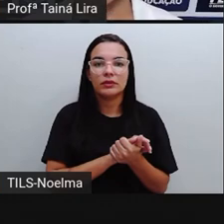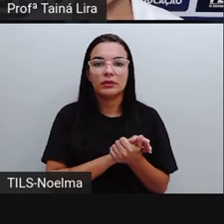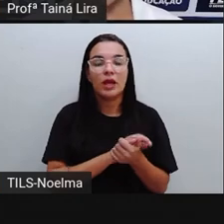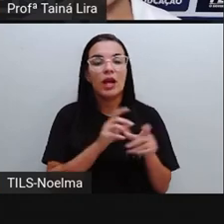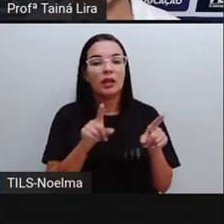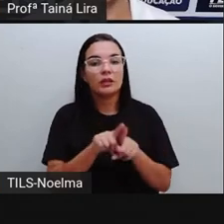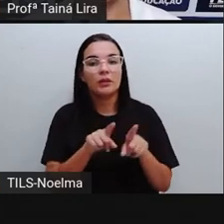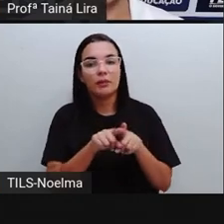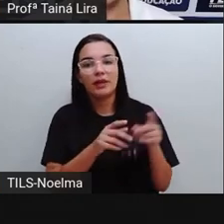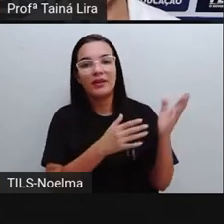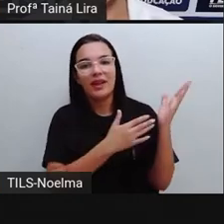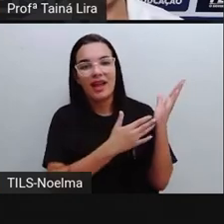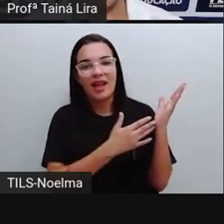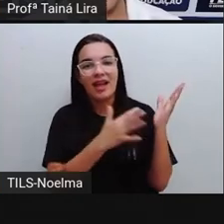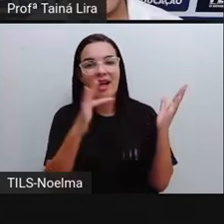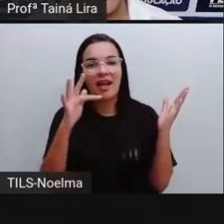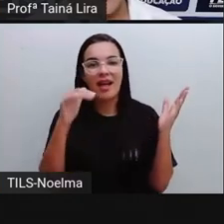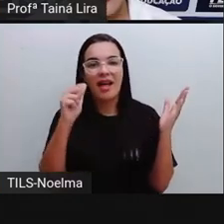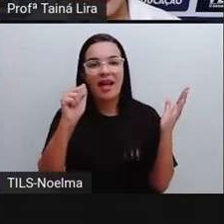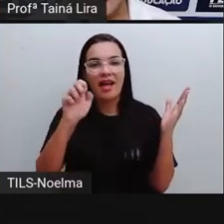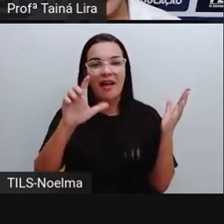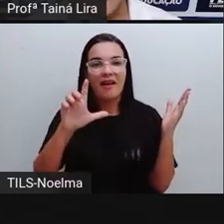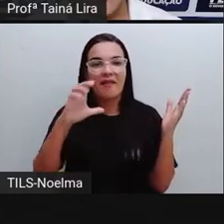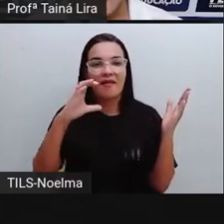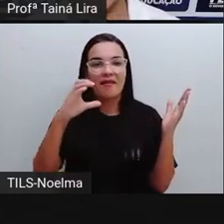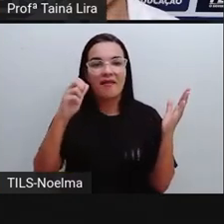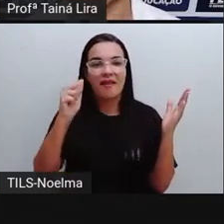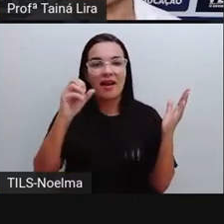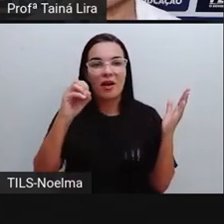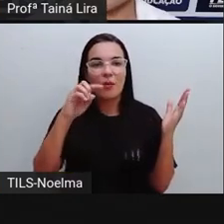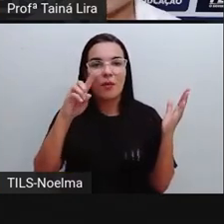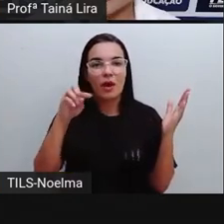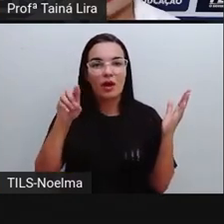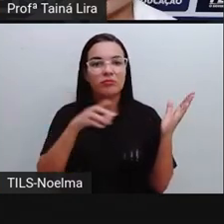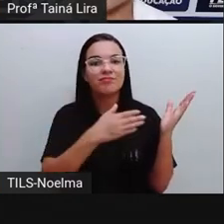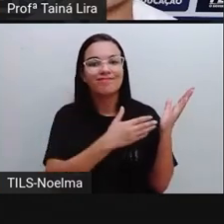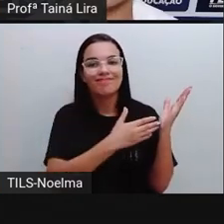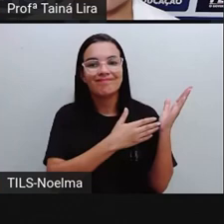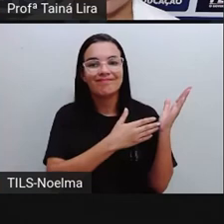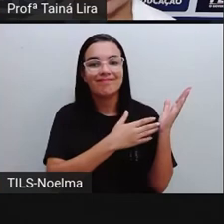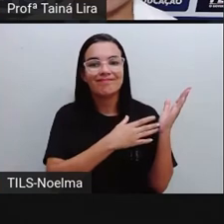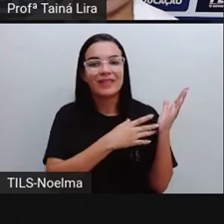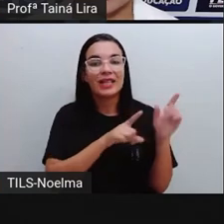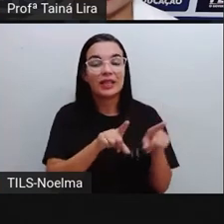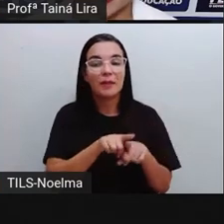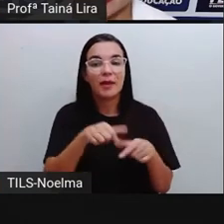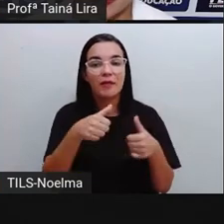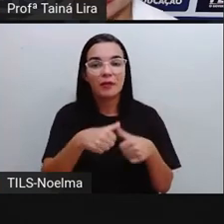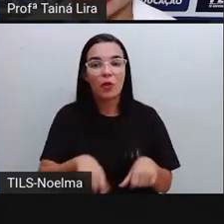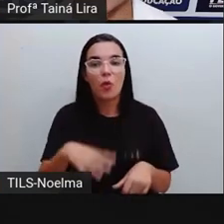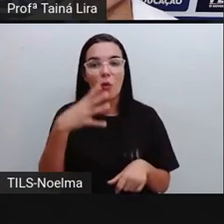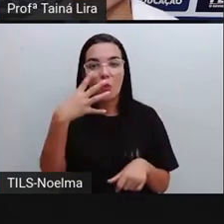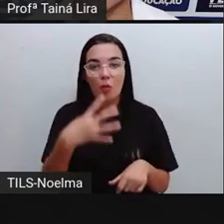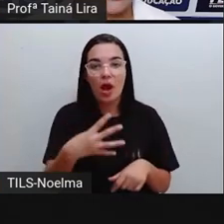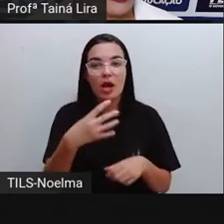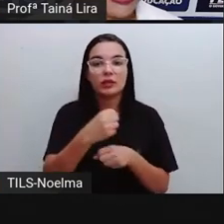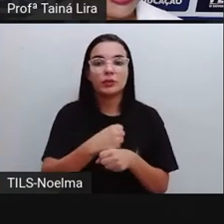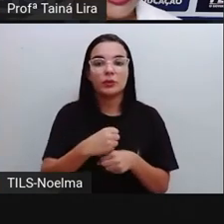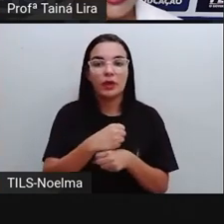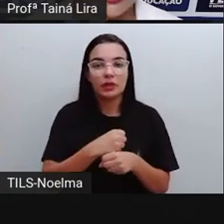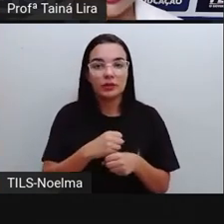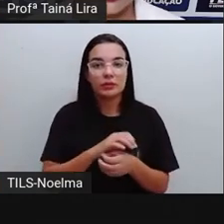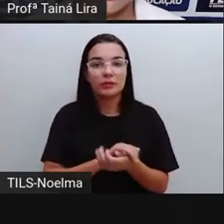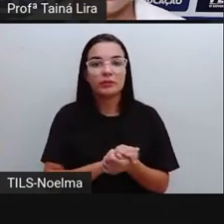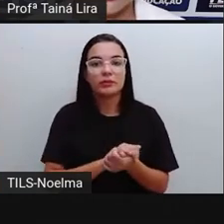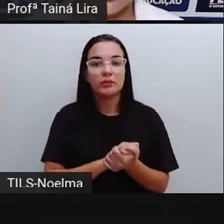João Marinho Falcão, de 1955 a 1959, também cumpriu aí os quatro